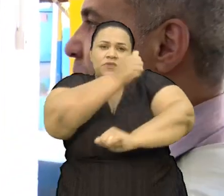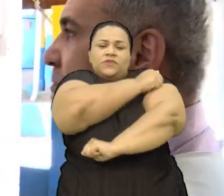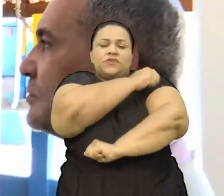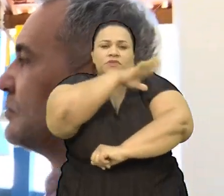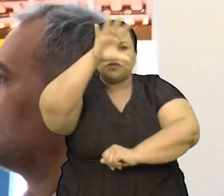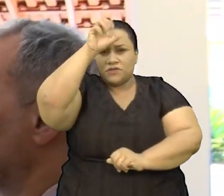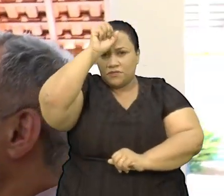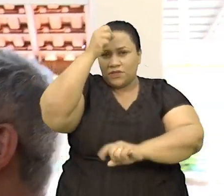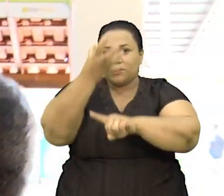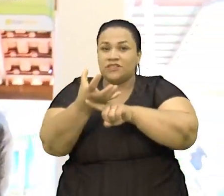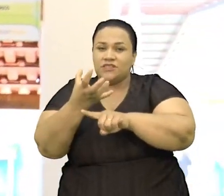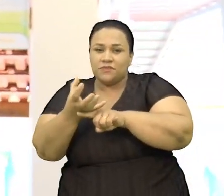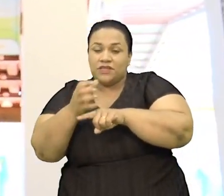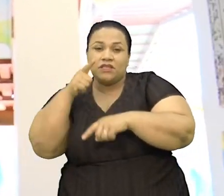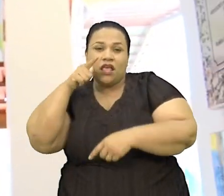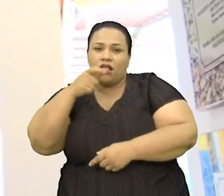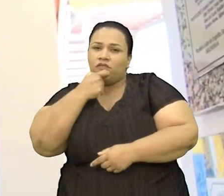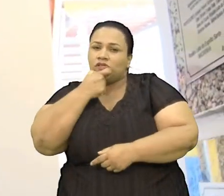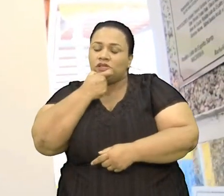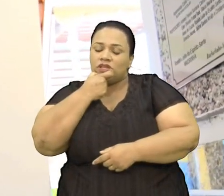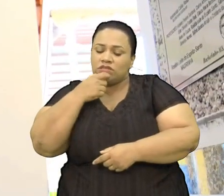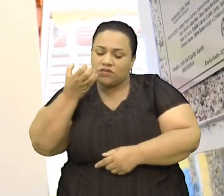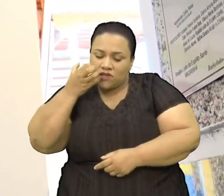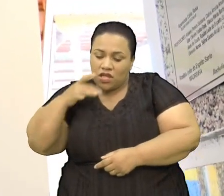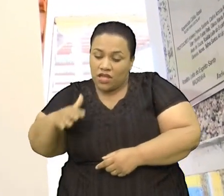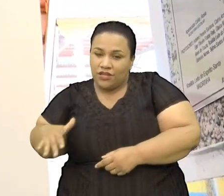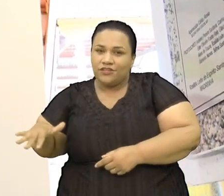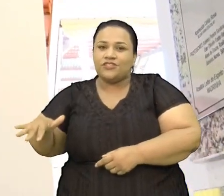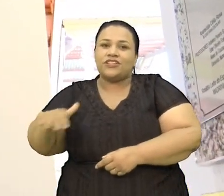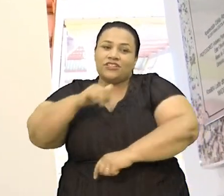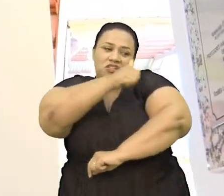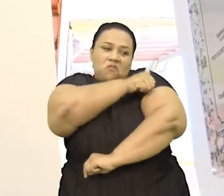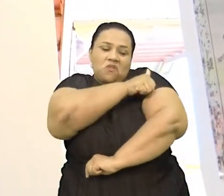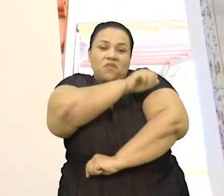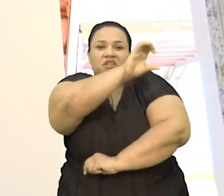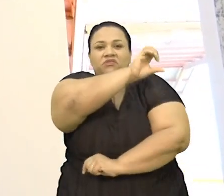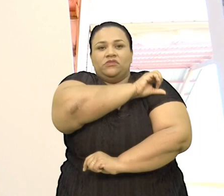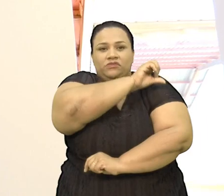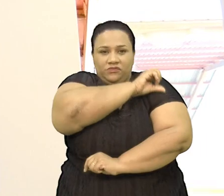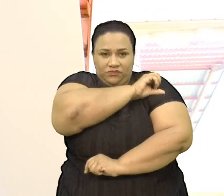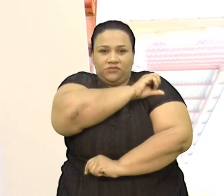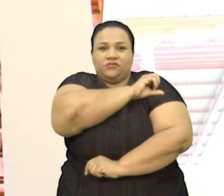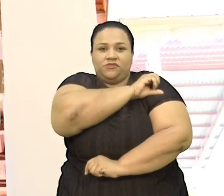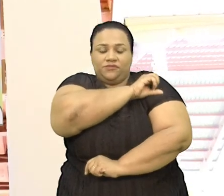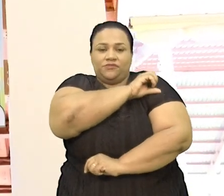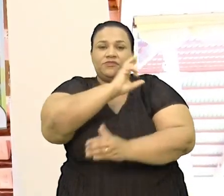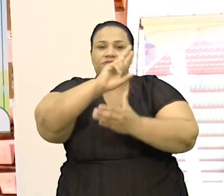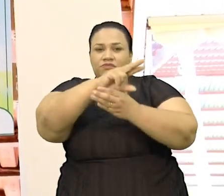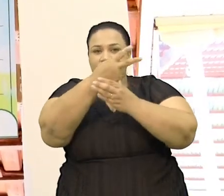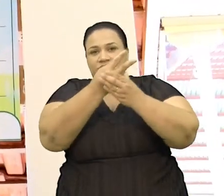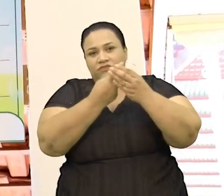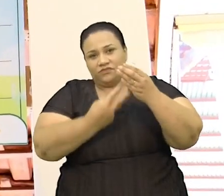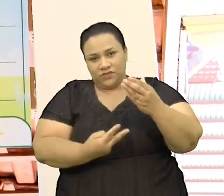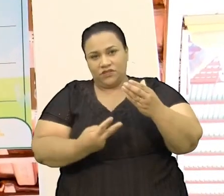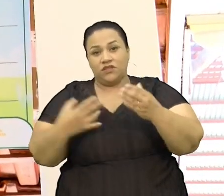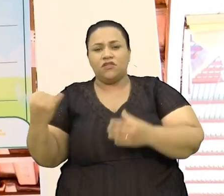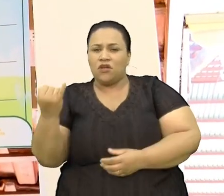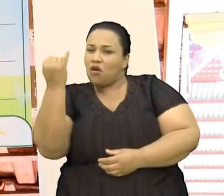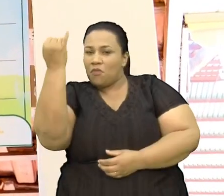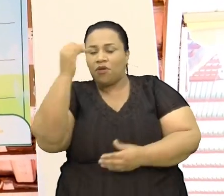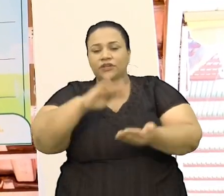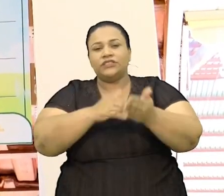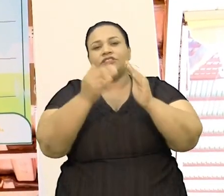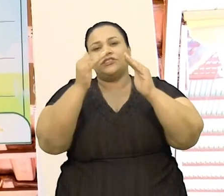aprendem desde pequeno Até a finalização do ensino fundamental Essa outra língua, que é uma segunda língua E aí a gente